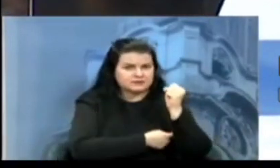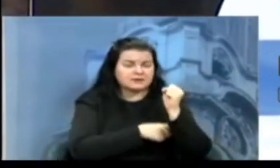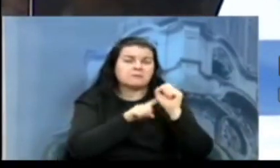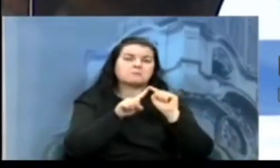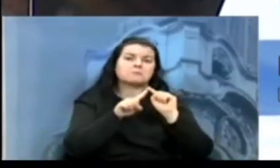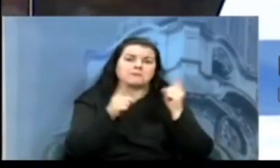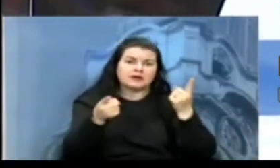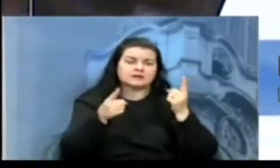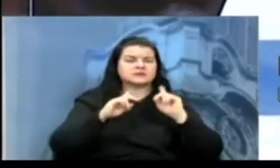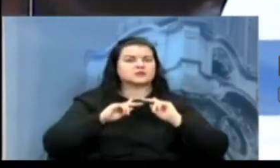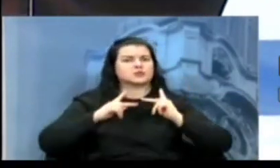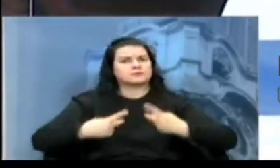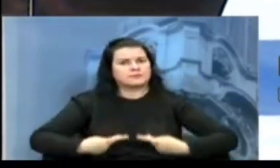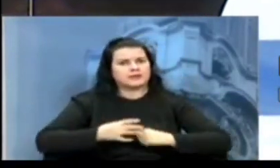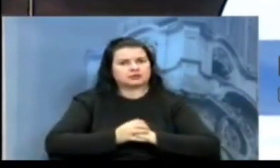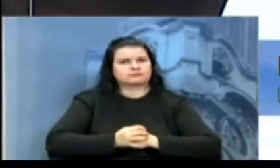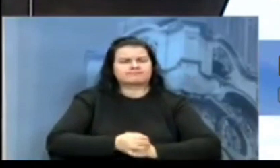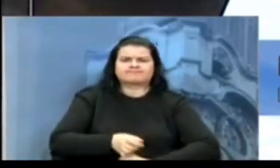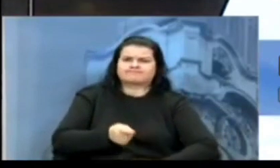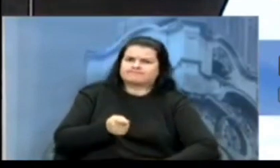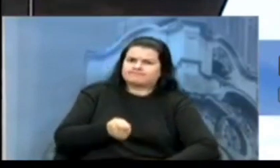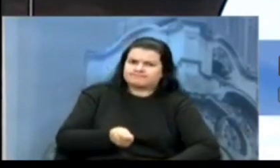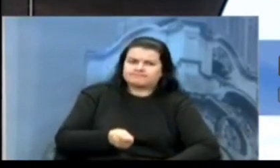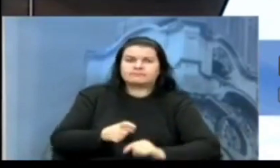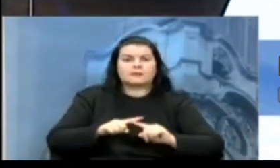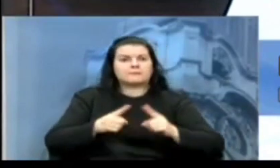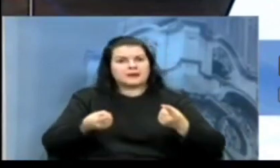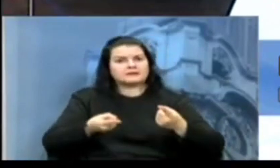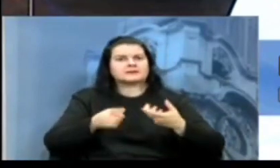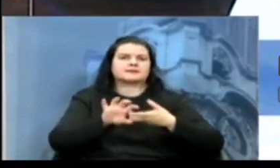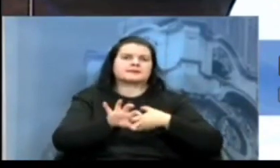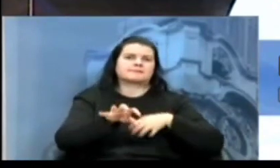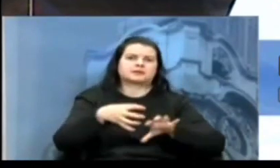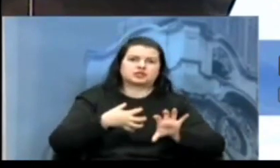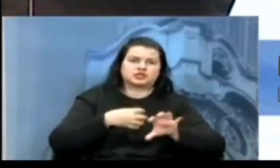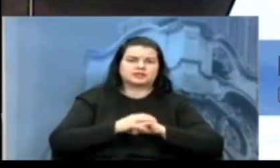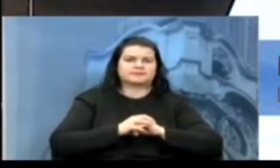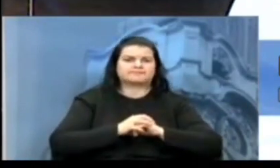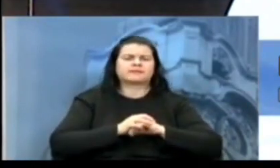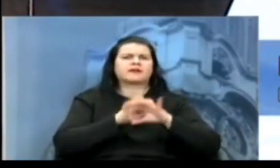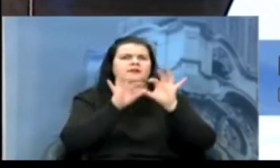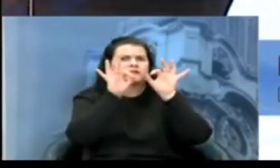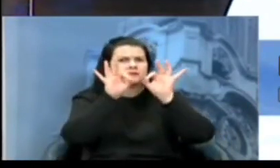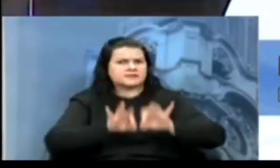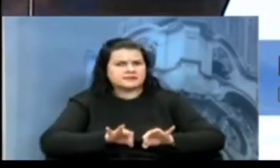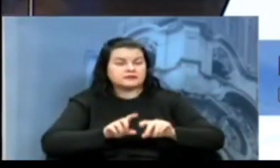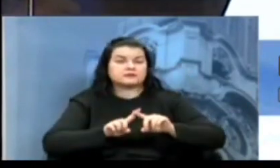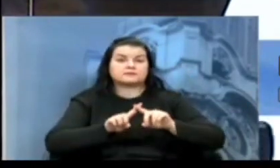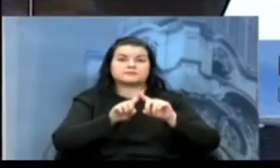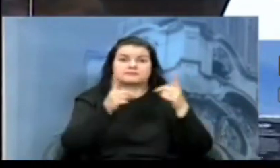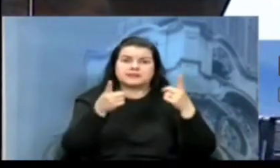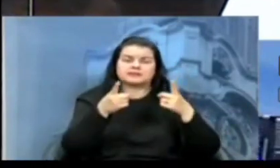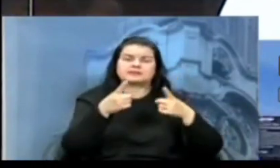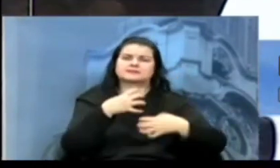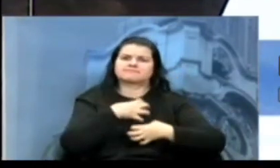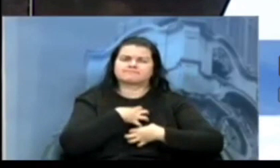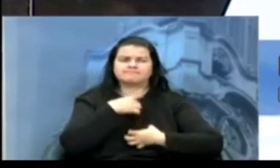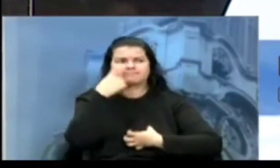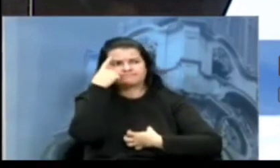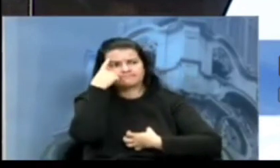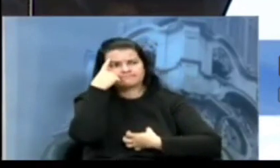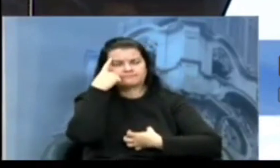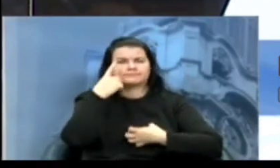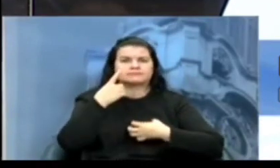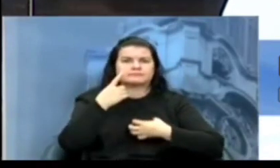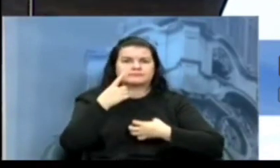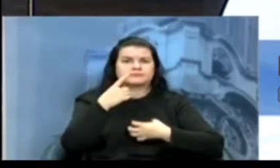rigoroso, mas empático, eficiente, mas sensato. E assim são os